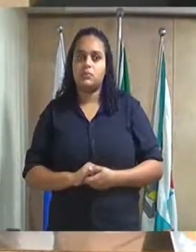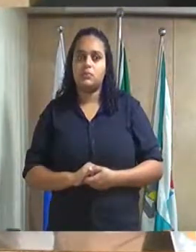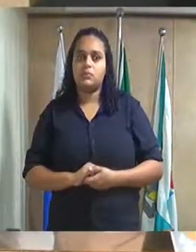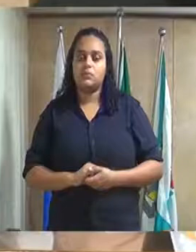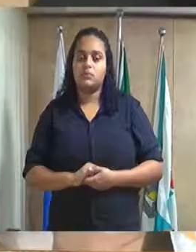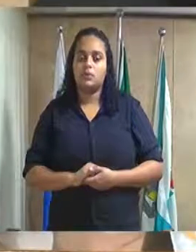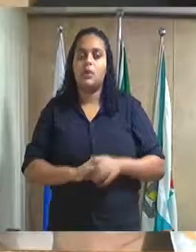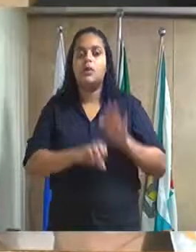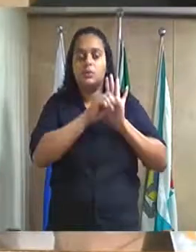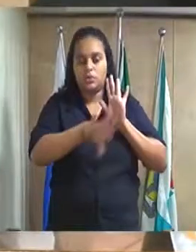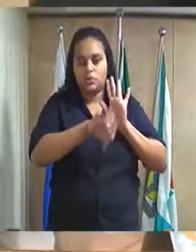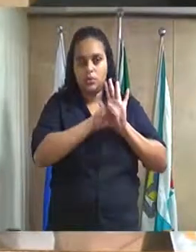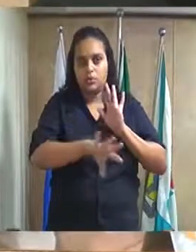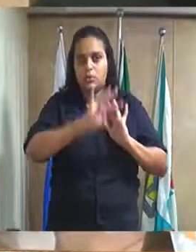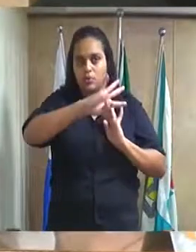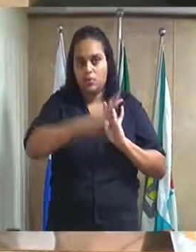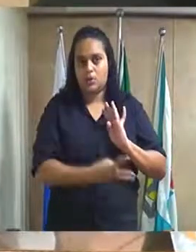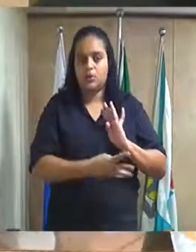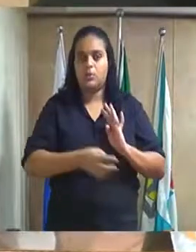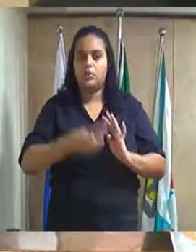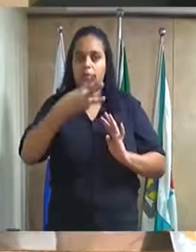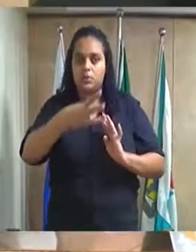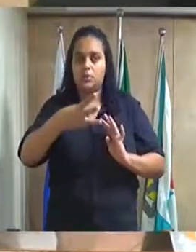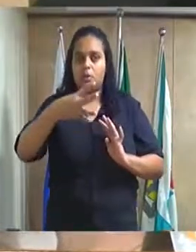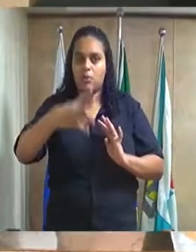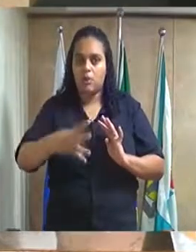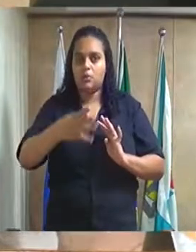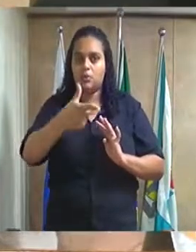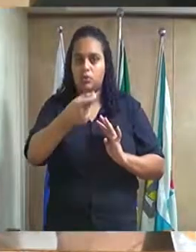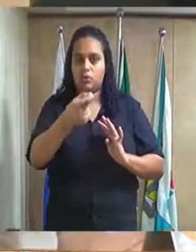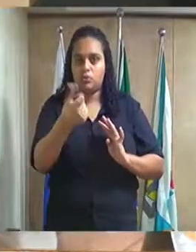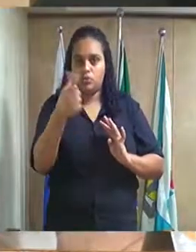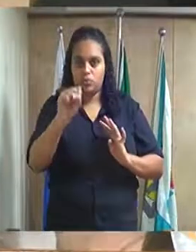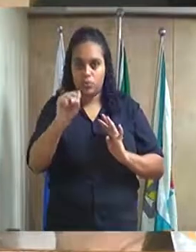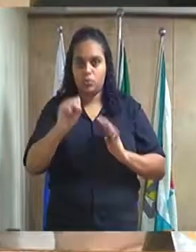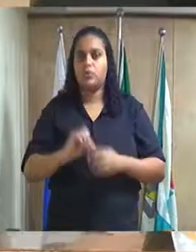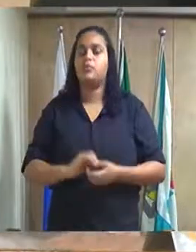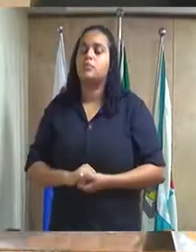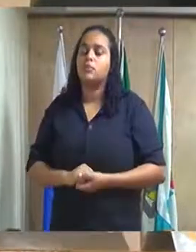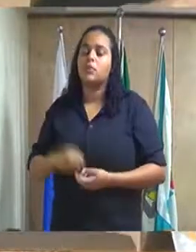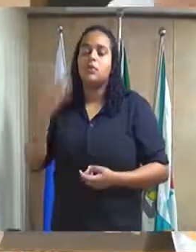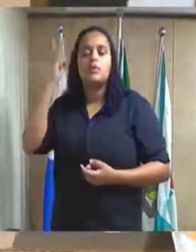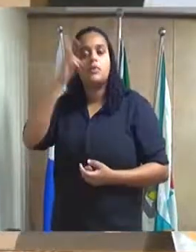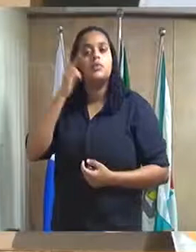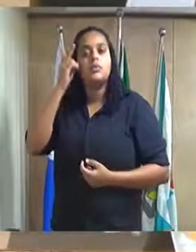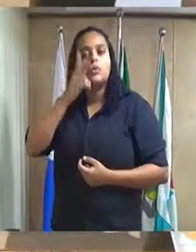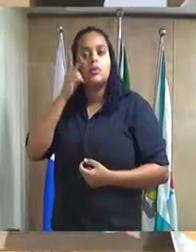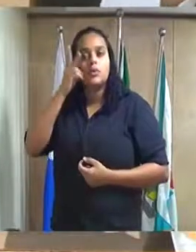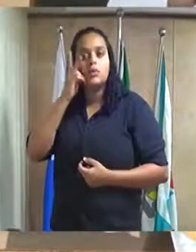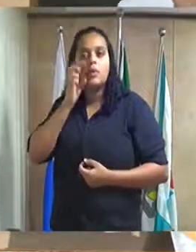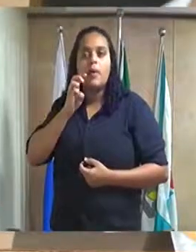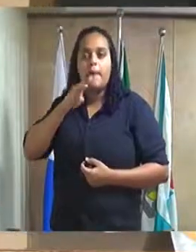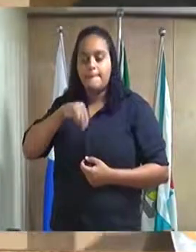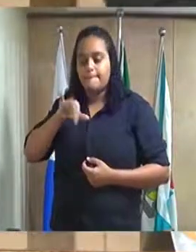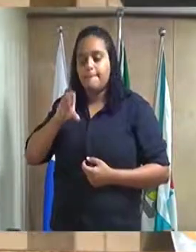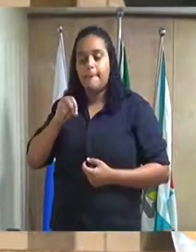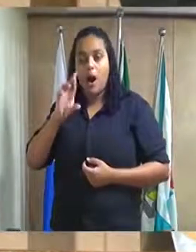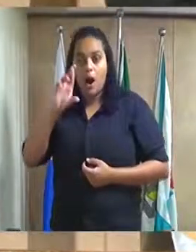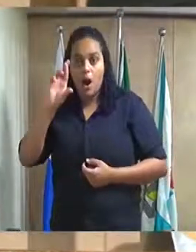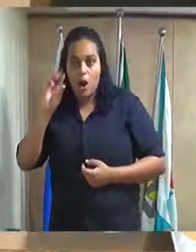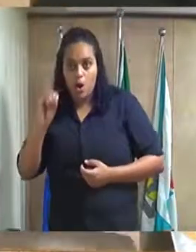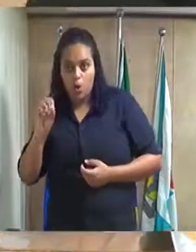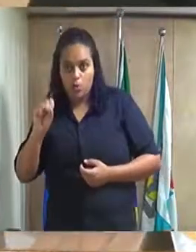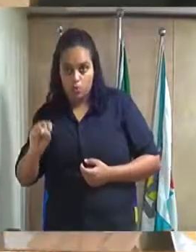Indicação número 4.034-2018, do excelentíssimo senhor vereador Marcos Tavares,